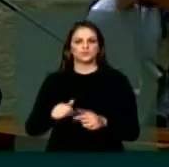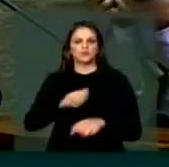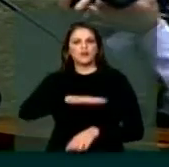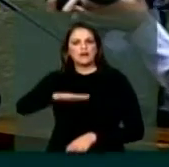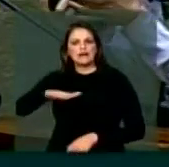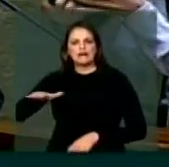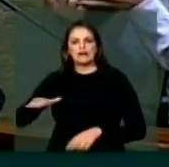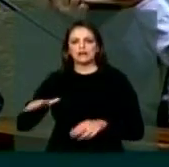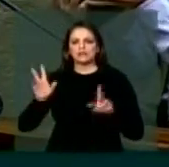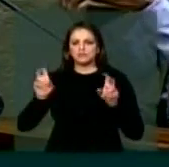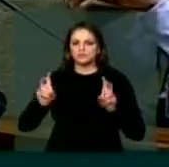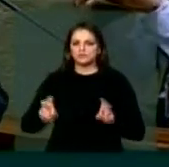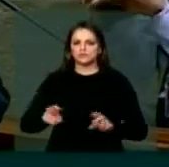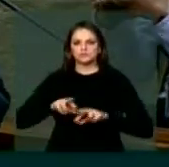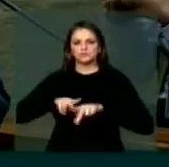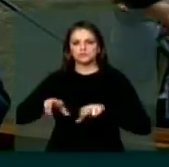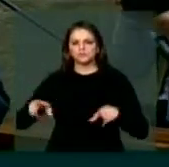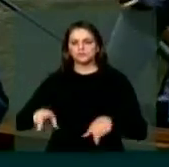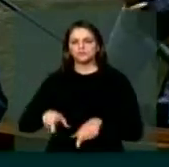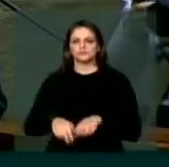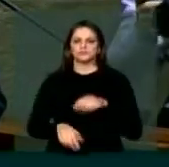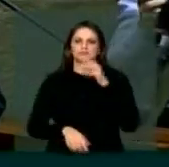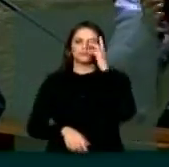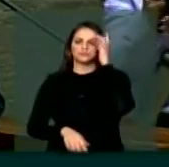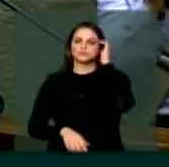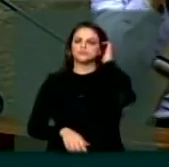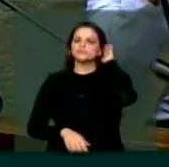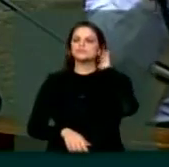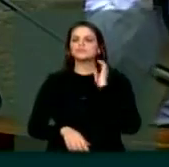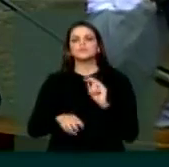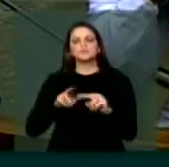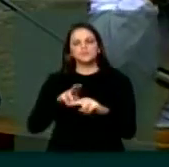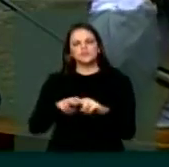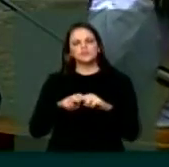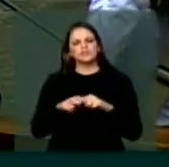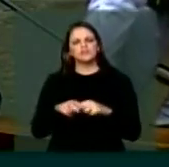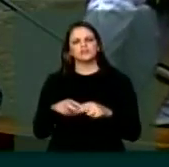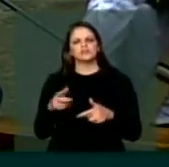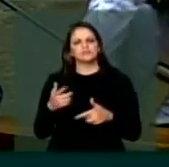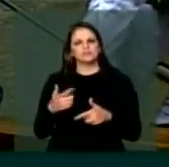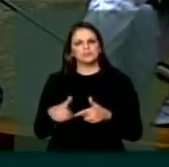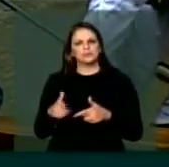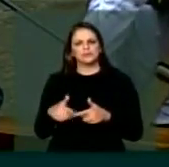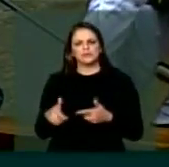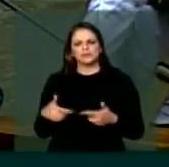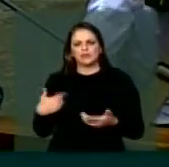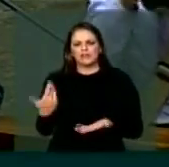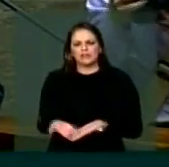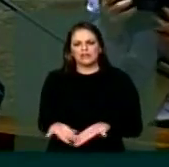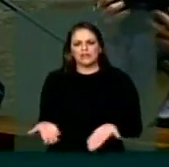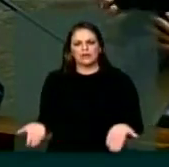Daí o absurdo de, em 2014, temos ainda